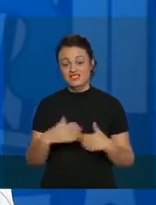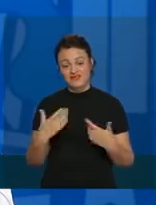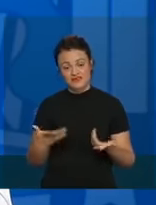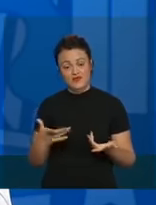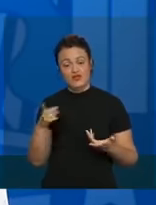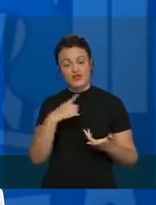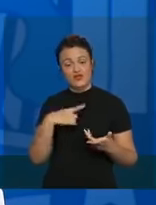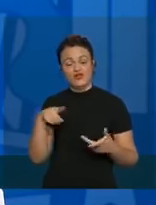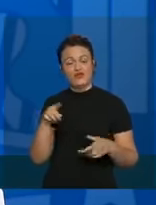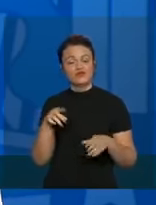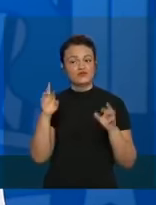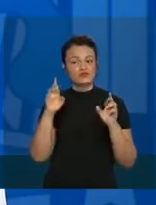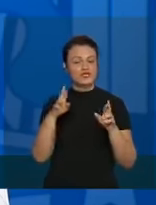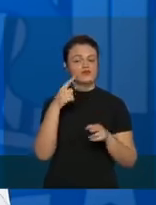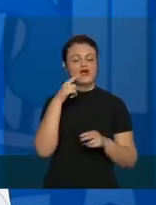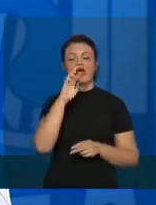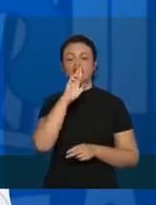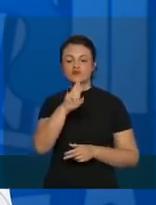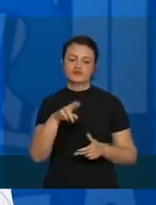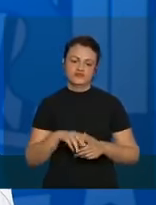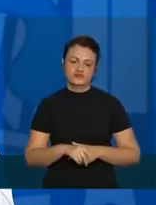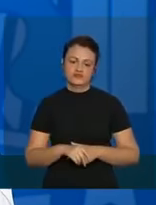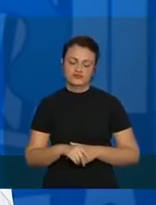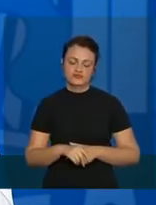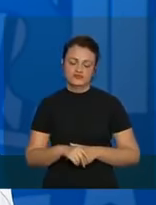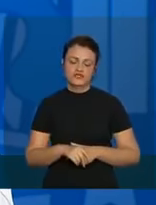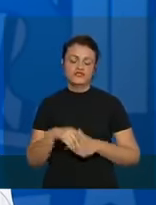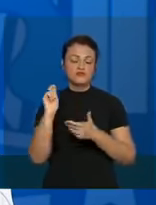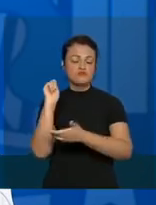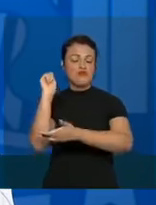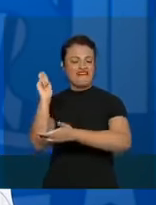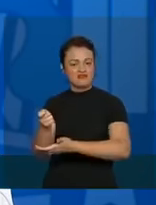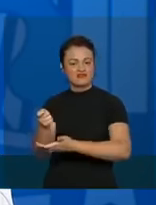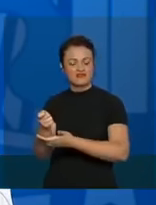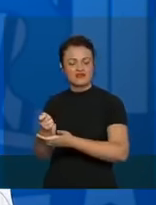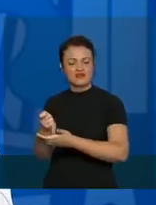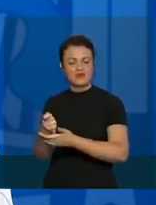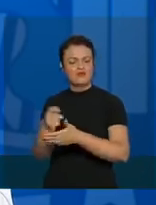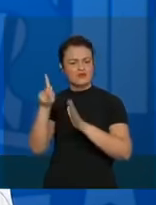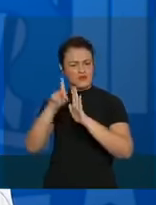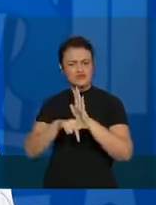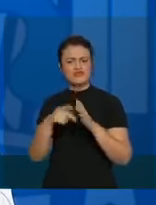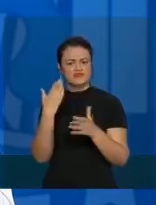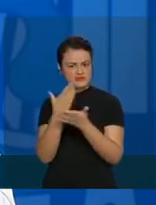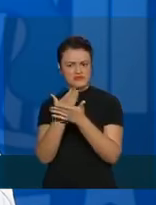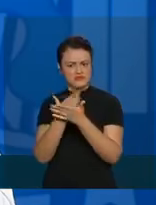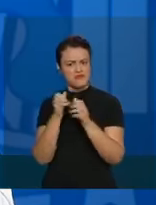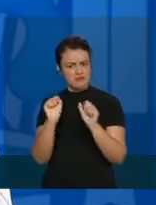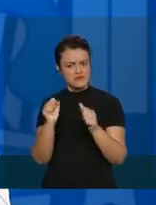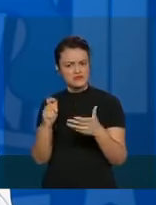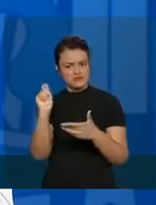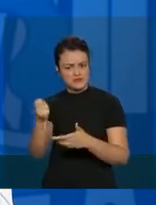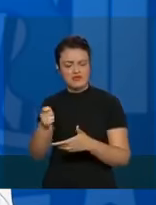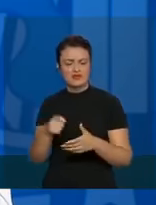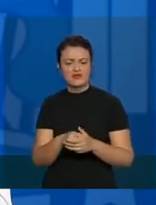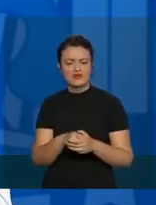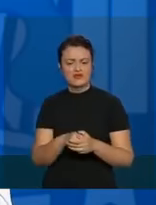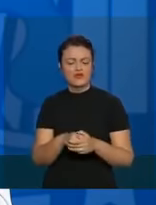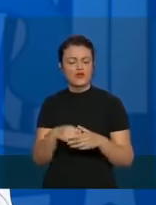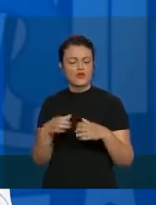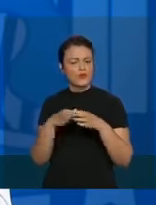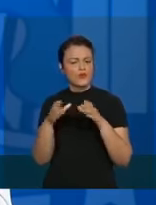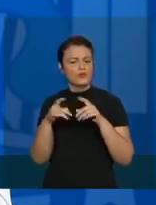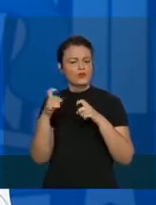nós apostamos e falamos, respondam, e estamos custeando projeto para isso. O pessoal da